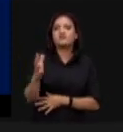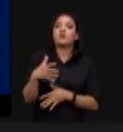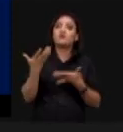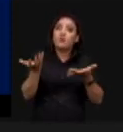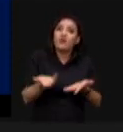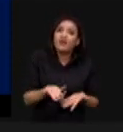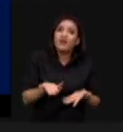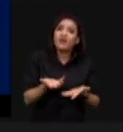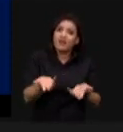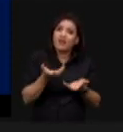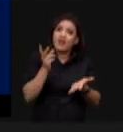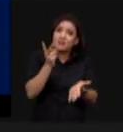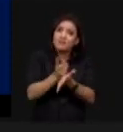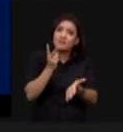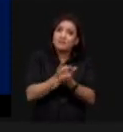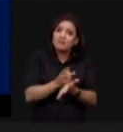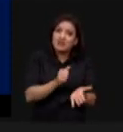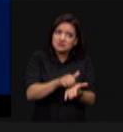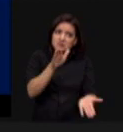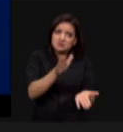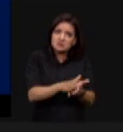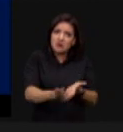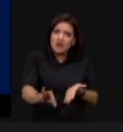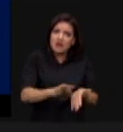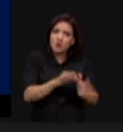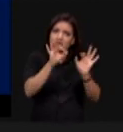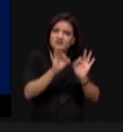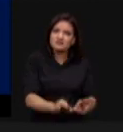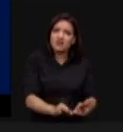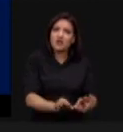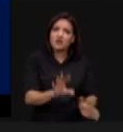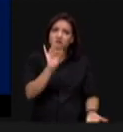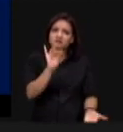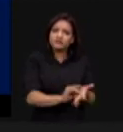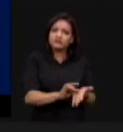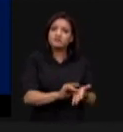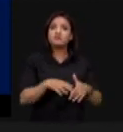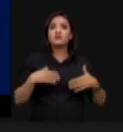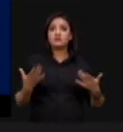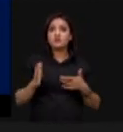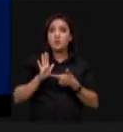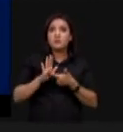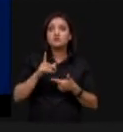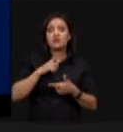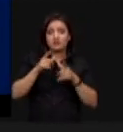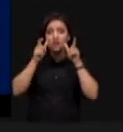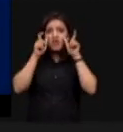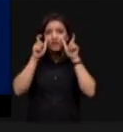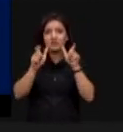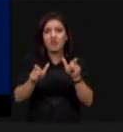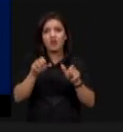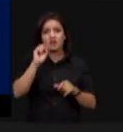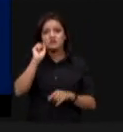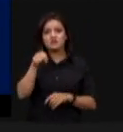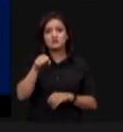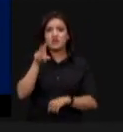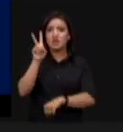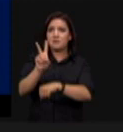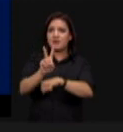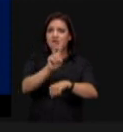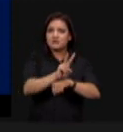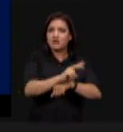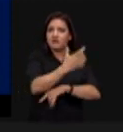regularizados. E os produtores demonstraram profundo interesse em preservação das matas, das